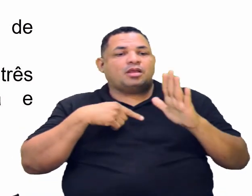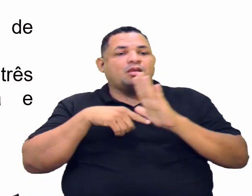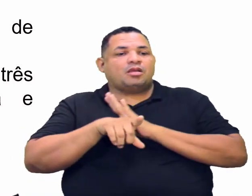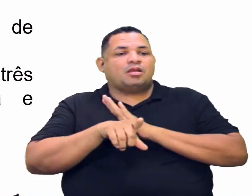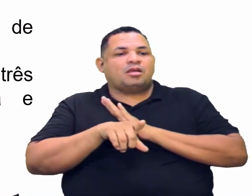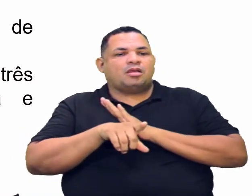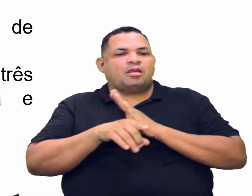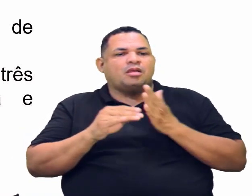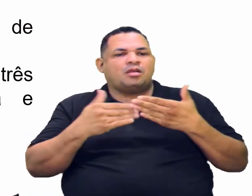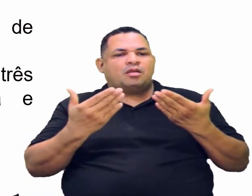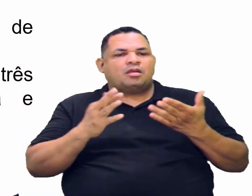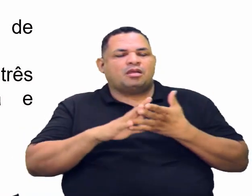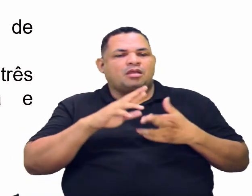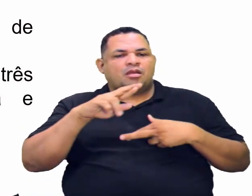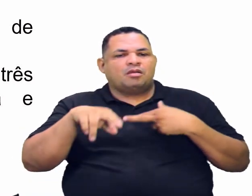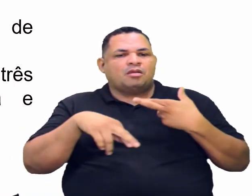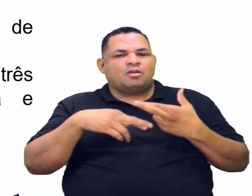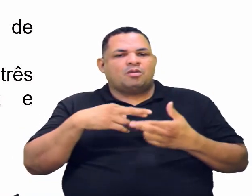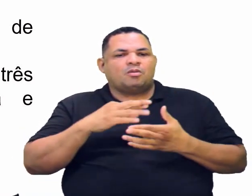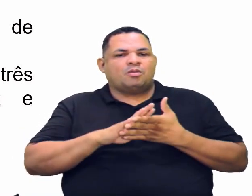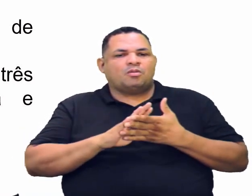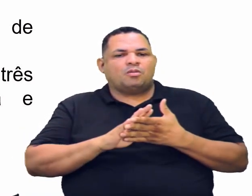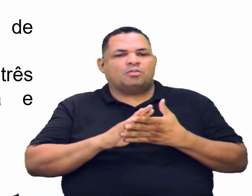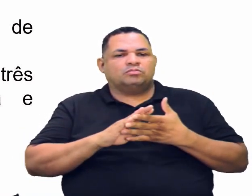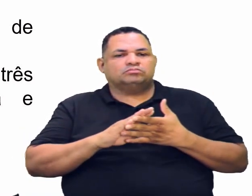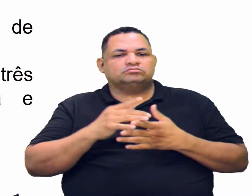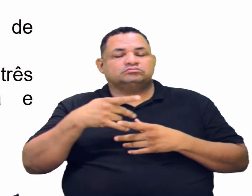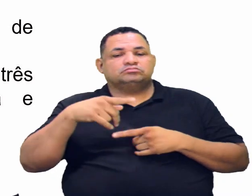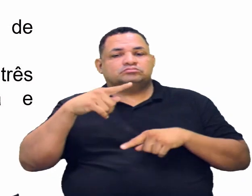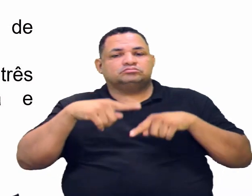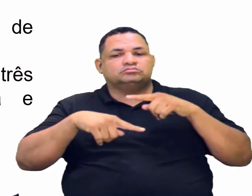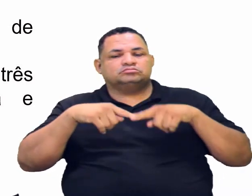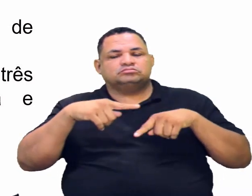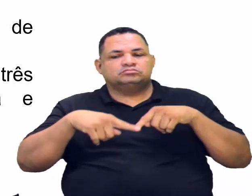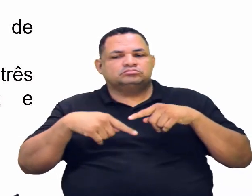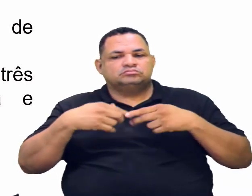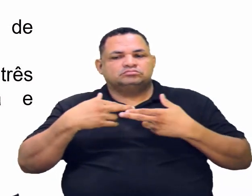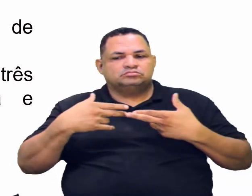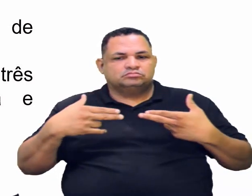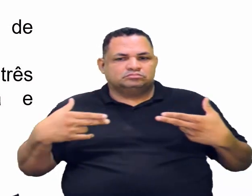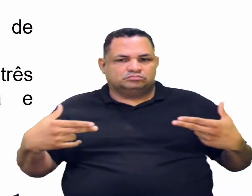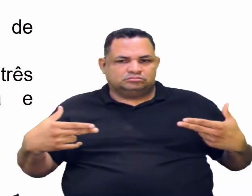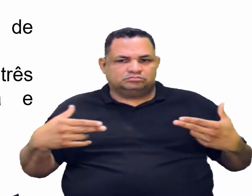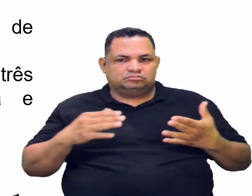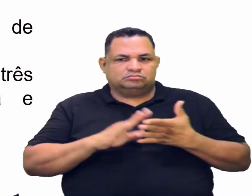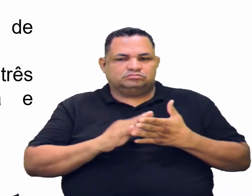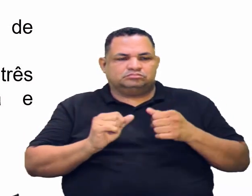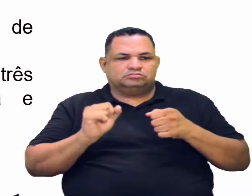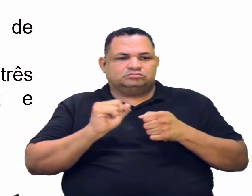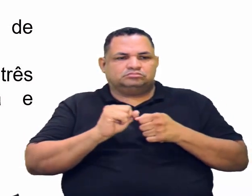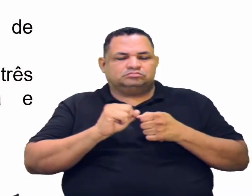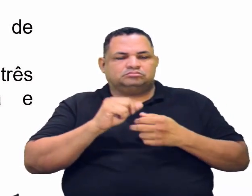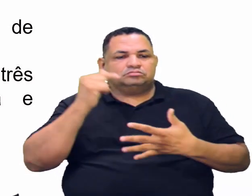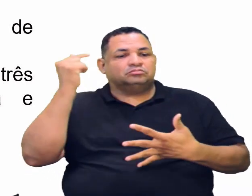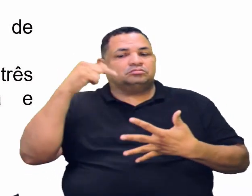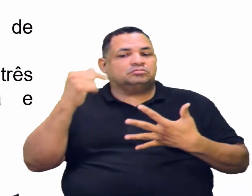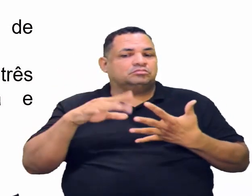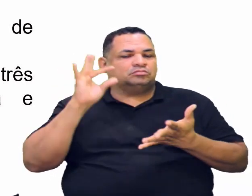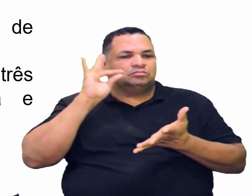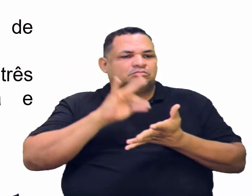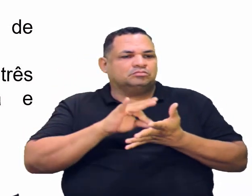acerca desta reação e de seus reagentes e produtos, são feitas as seguintes